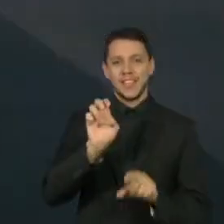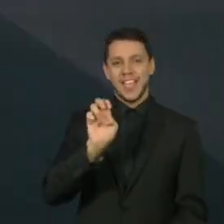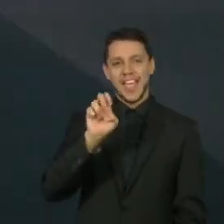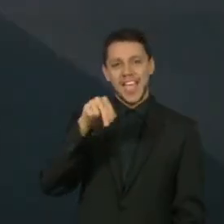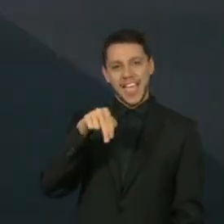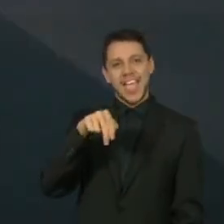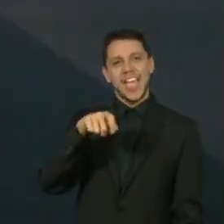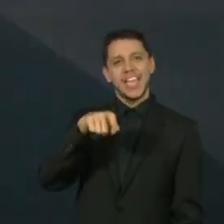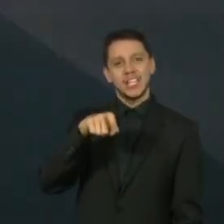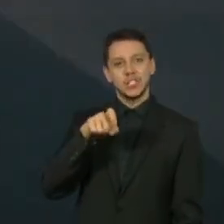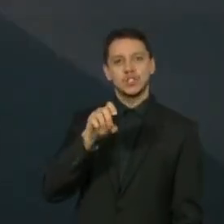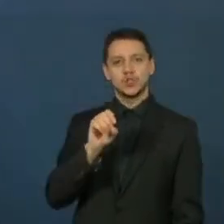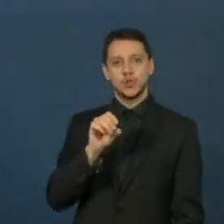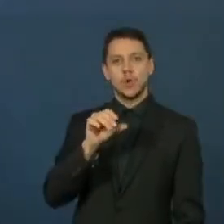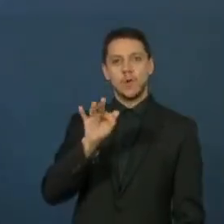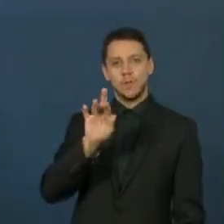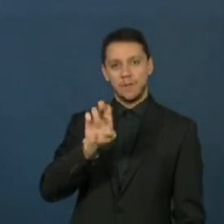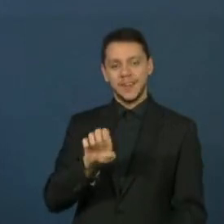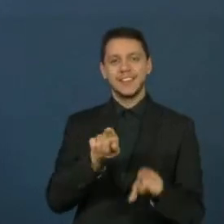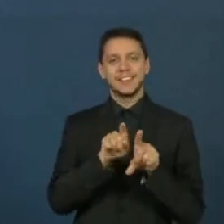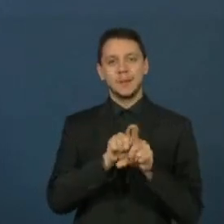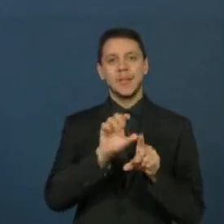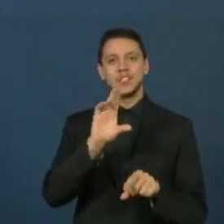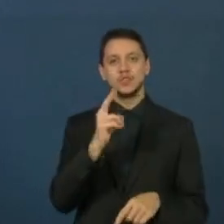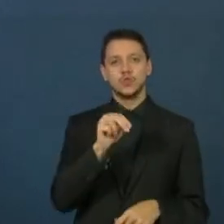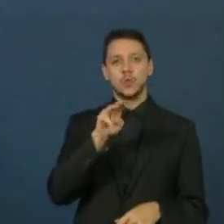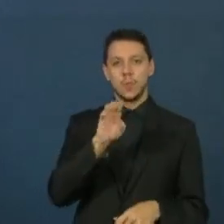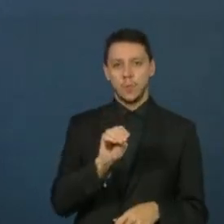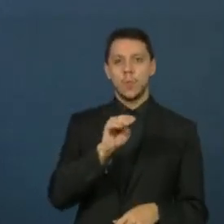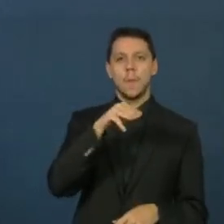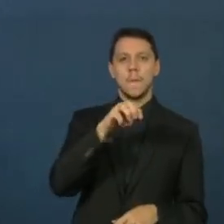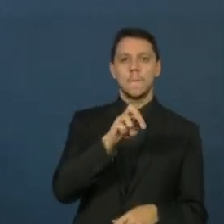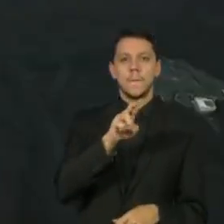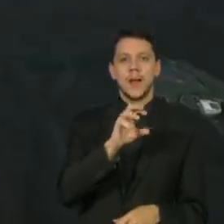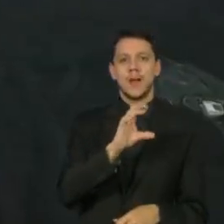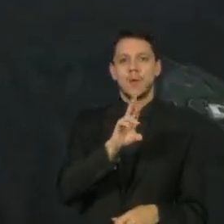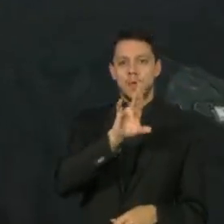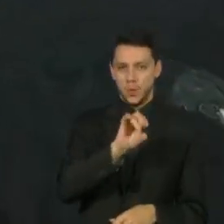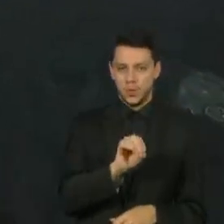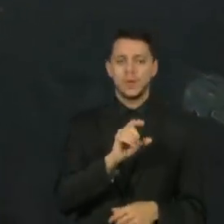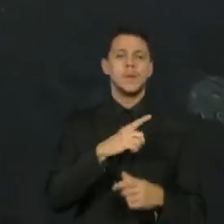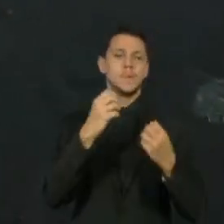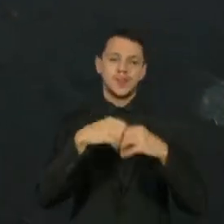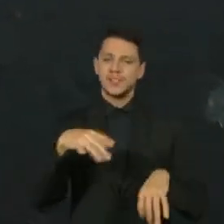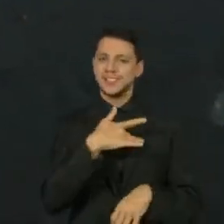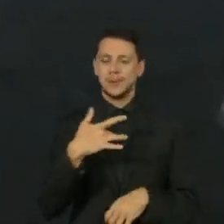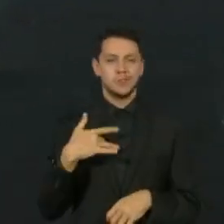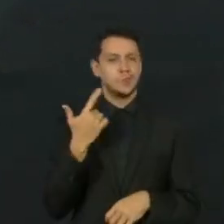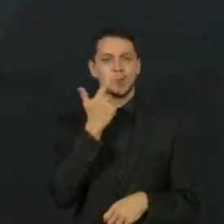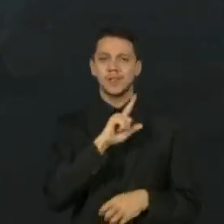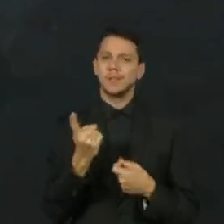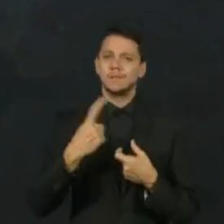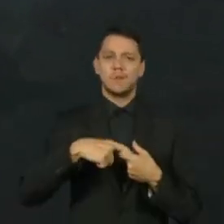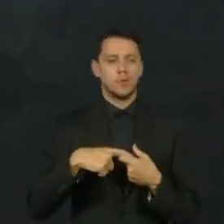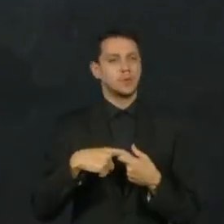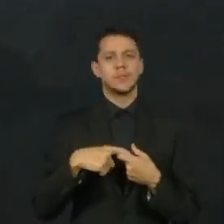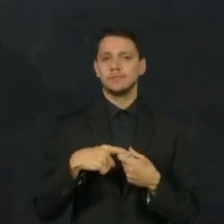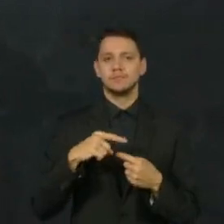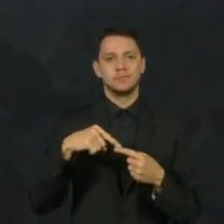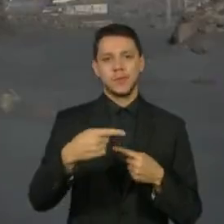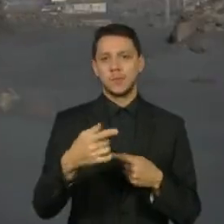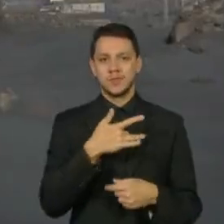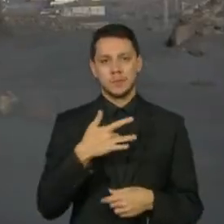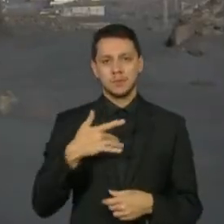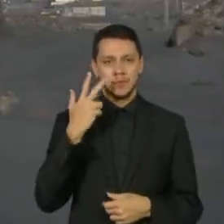pesados, como chumbo e mercúrio. Os danos à saúde são irreversíveis. A economia da ilha tem sido duramente